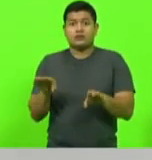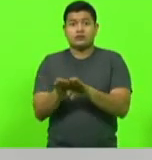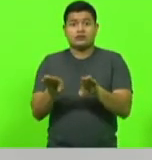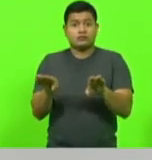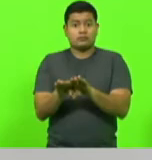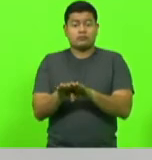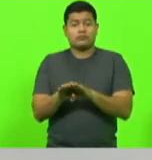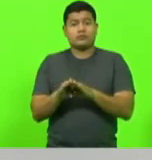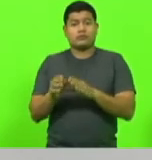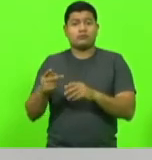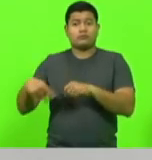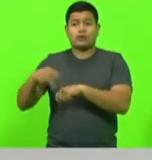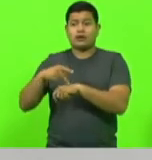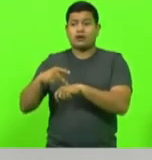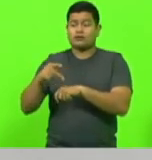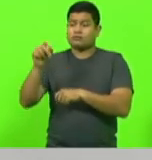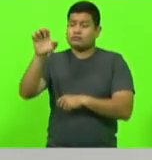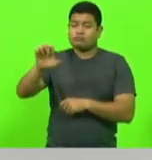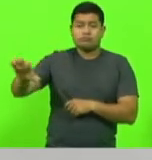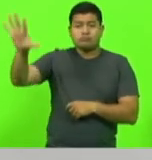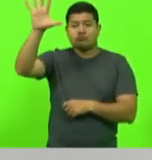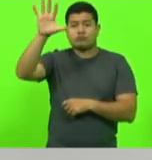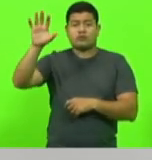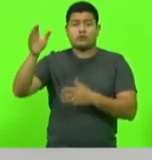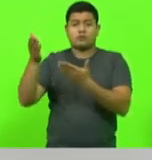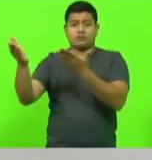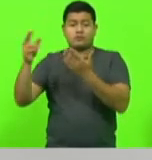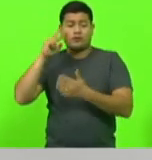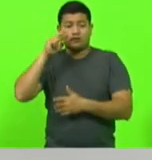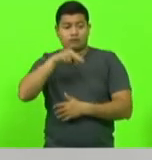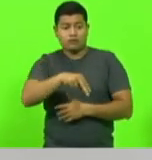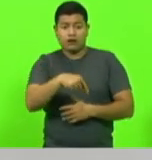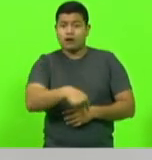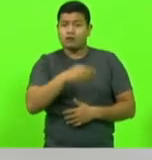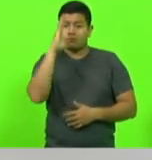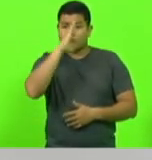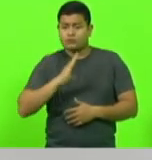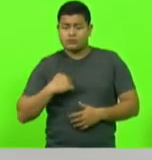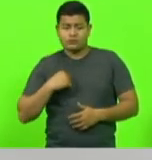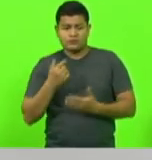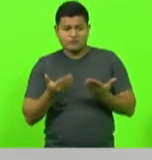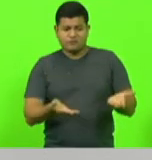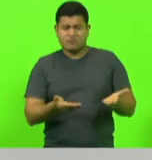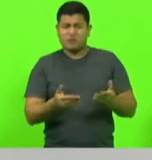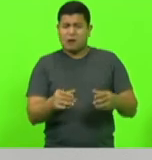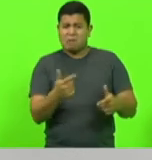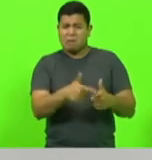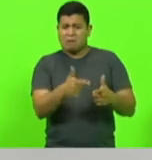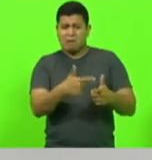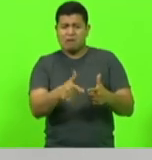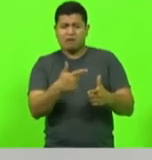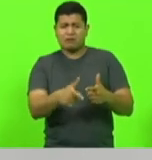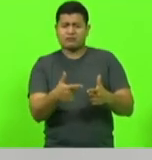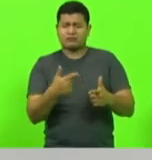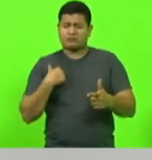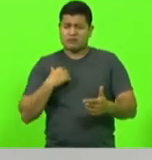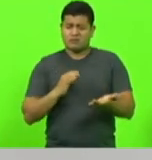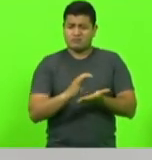exterior e da Europa, não estão vindo investir no Brasil justamente porque aqui